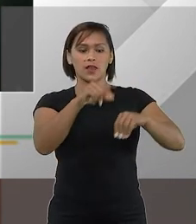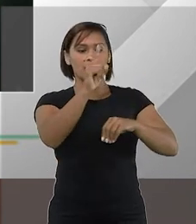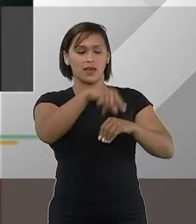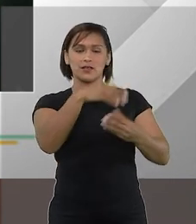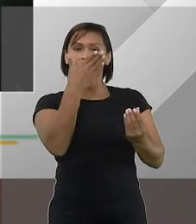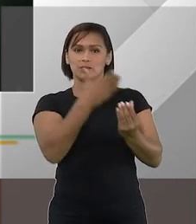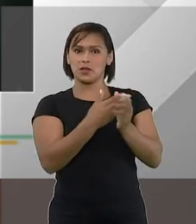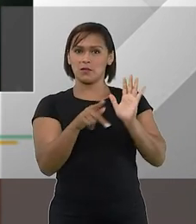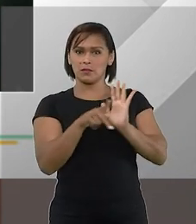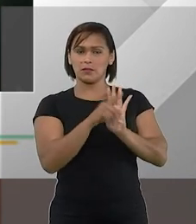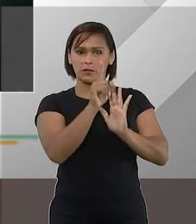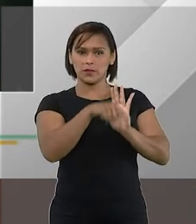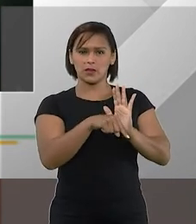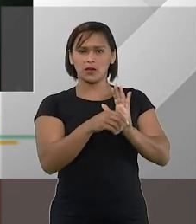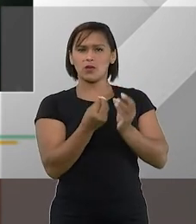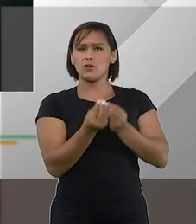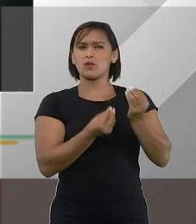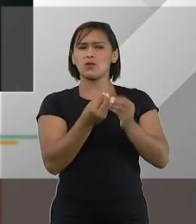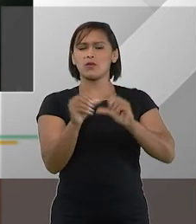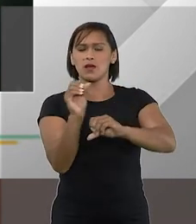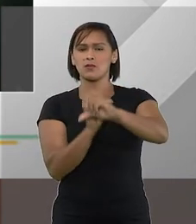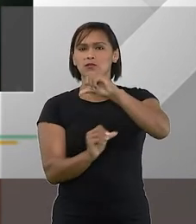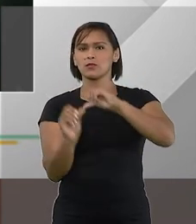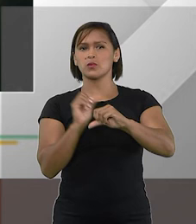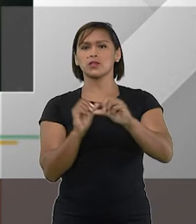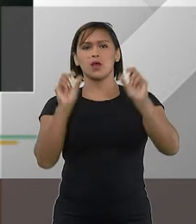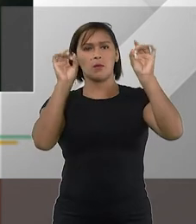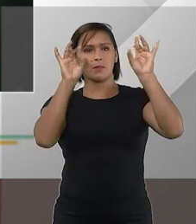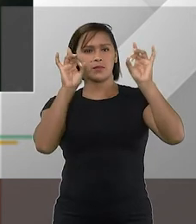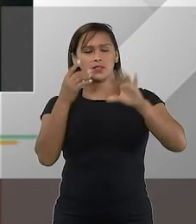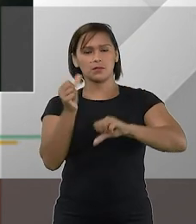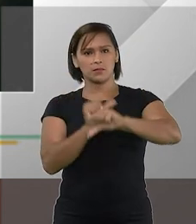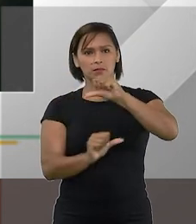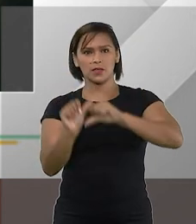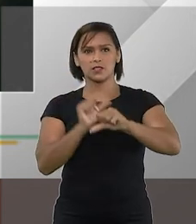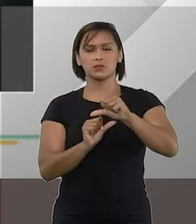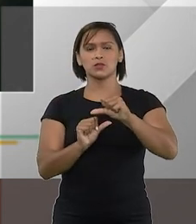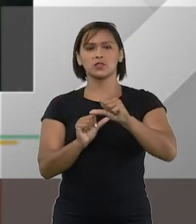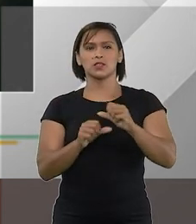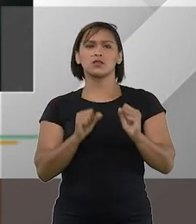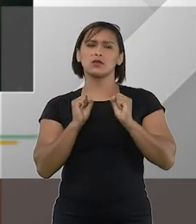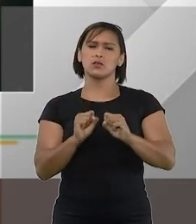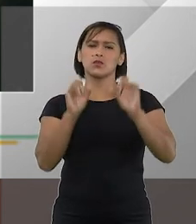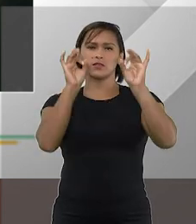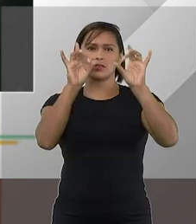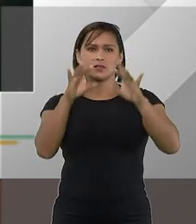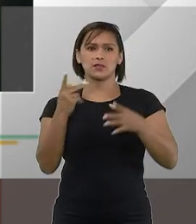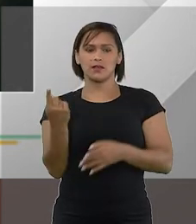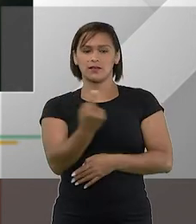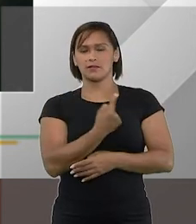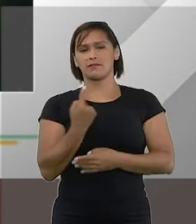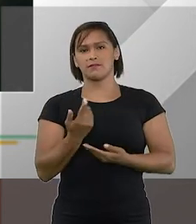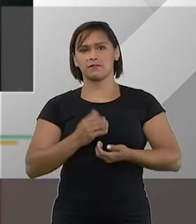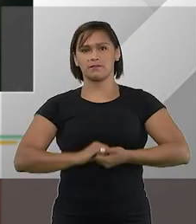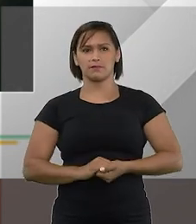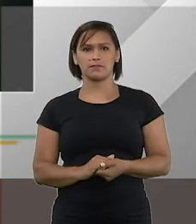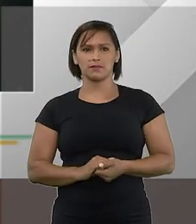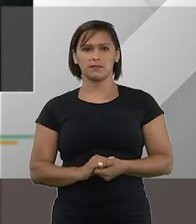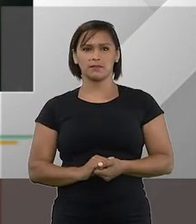relação aos processos de falência quais as mudanças ou principais mudanças doutor Daniel que o senhor poderia destacar para a gente